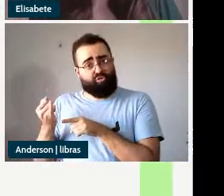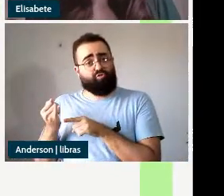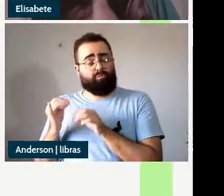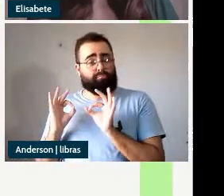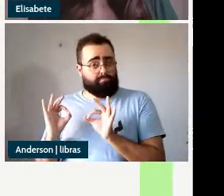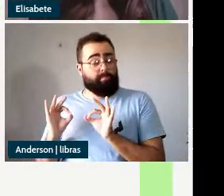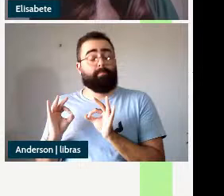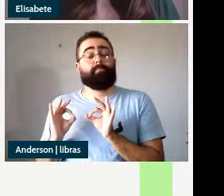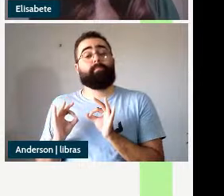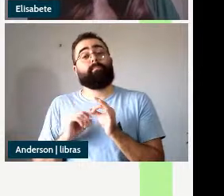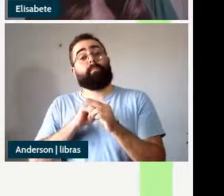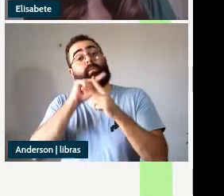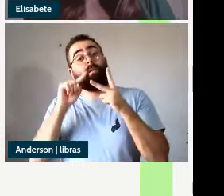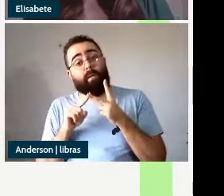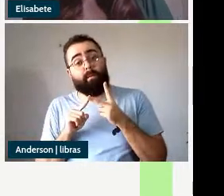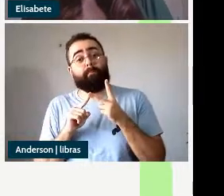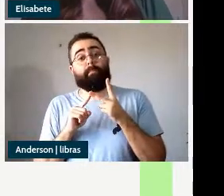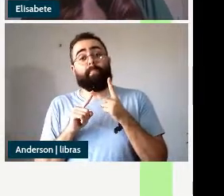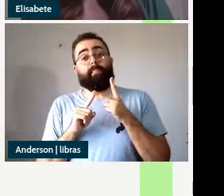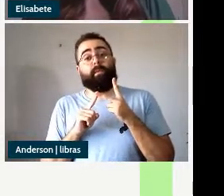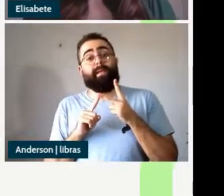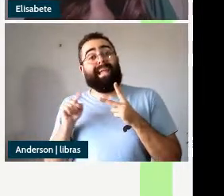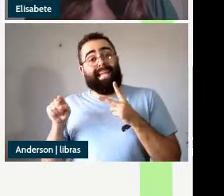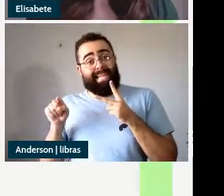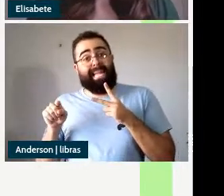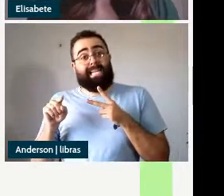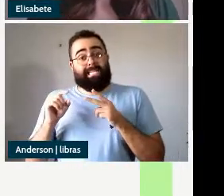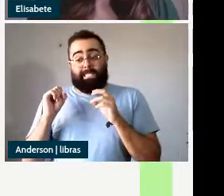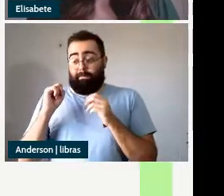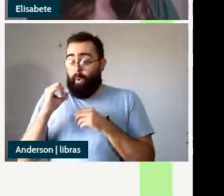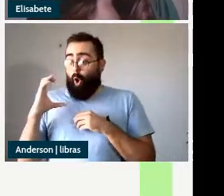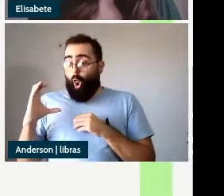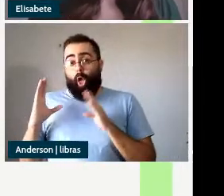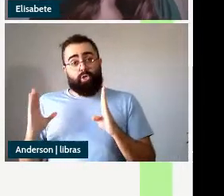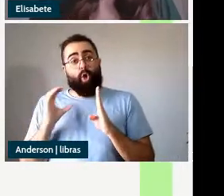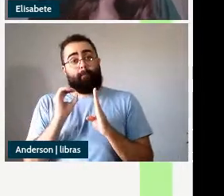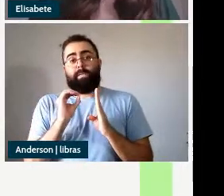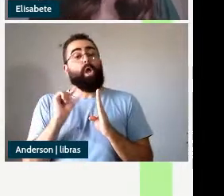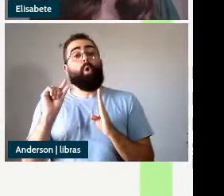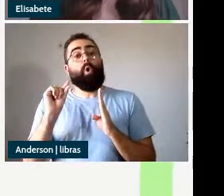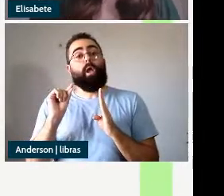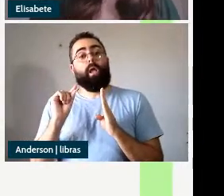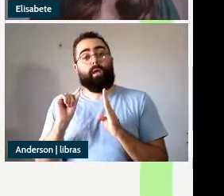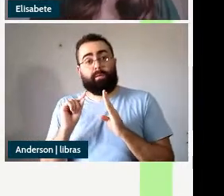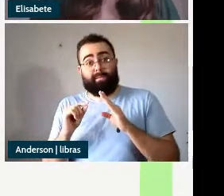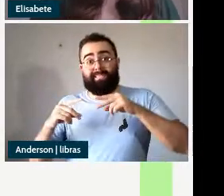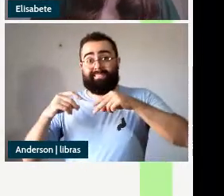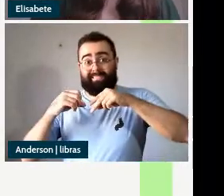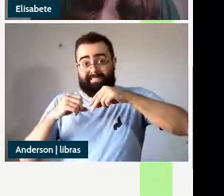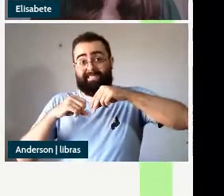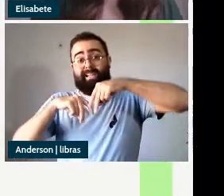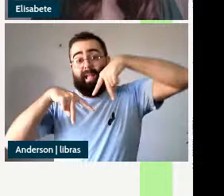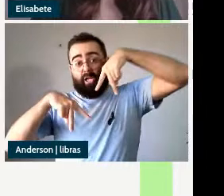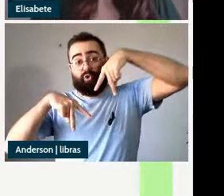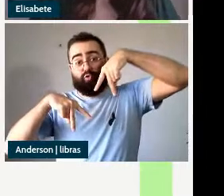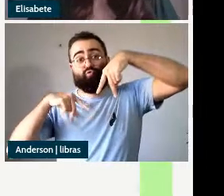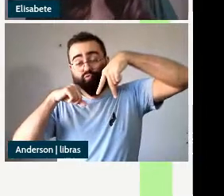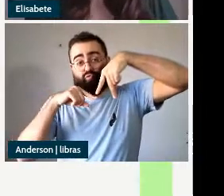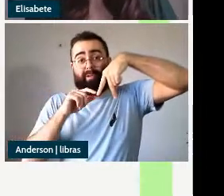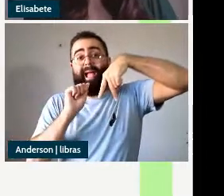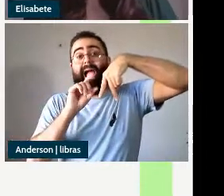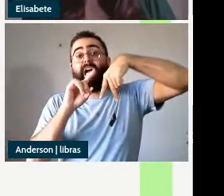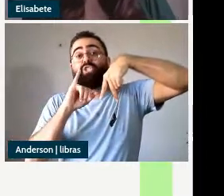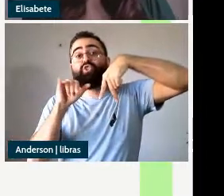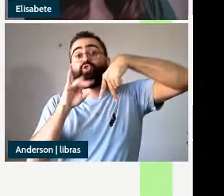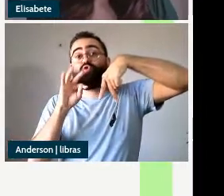nós vamos supor que a small clause de objeto se adjunge à projeção de Vzão P e a